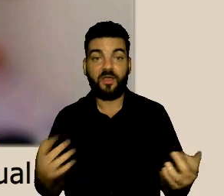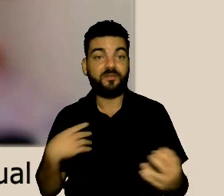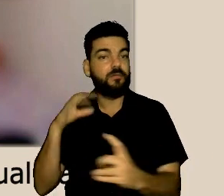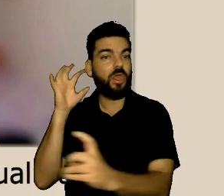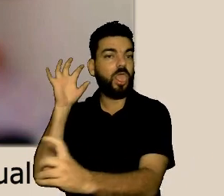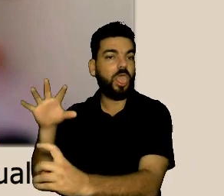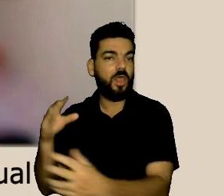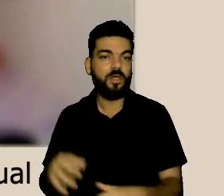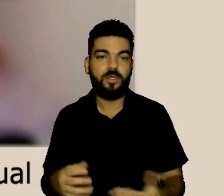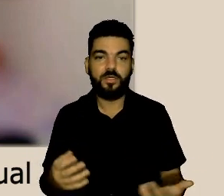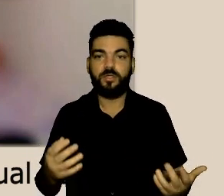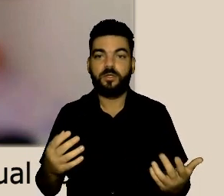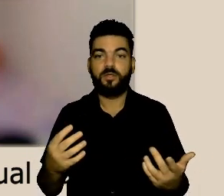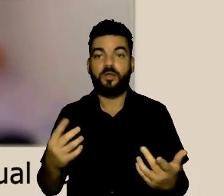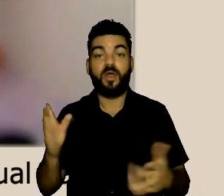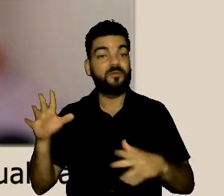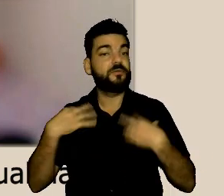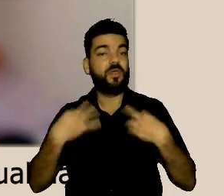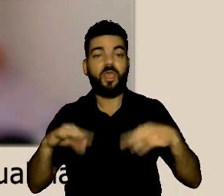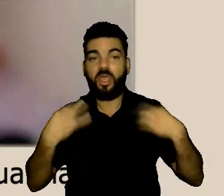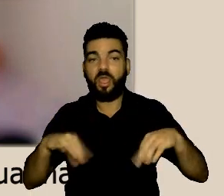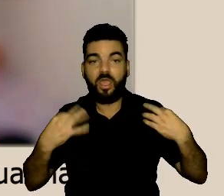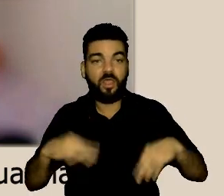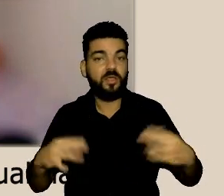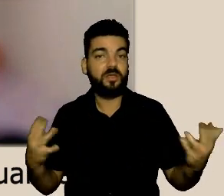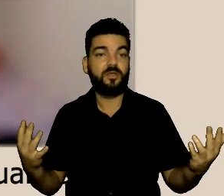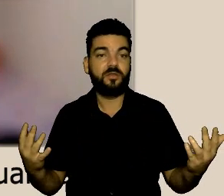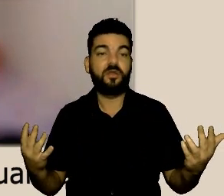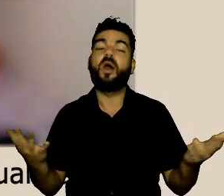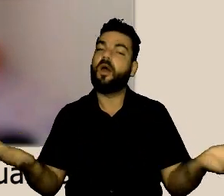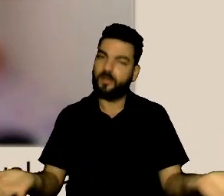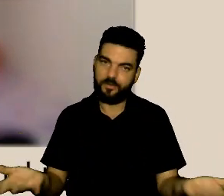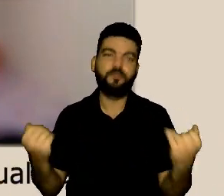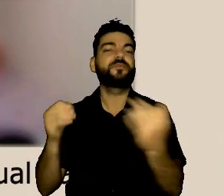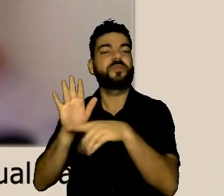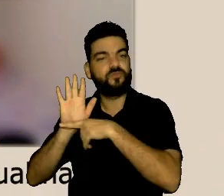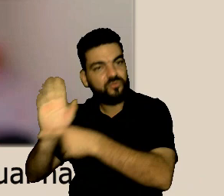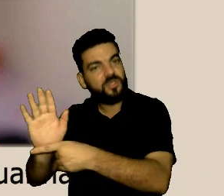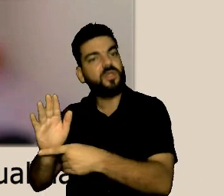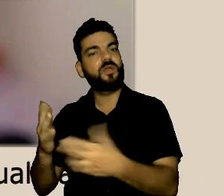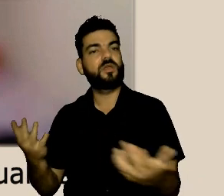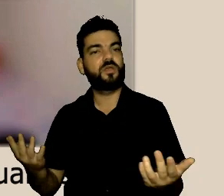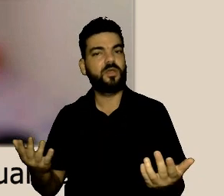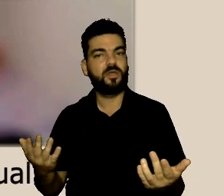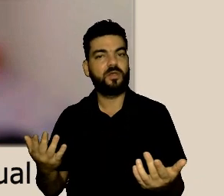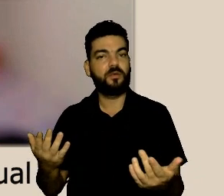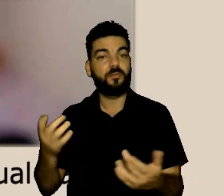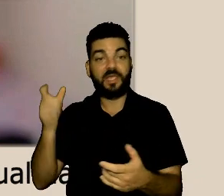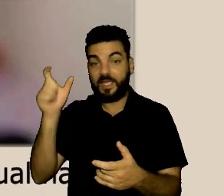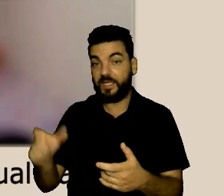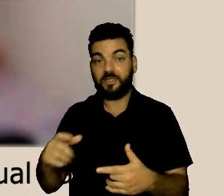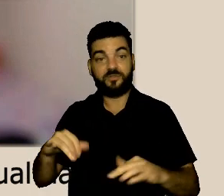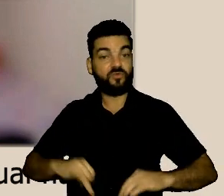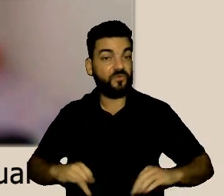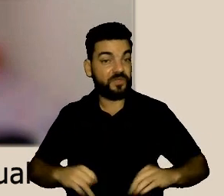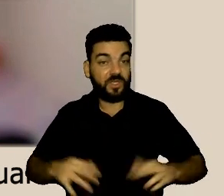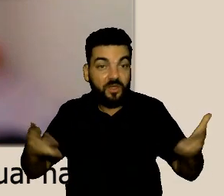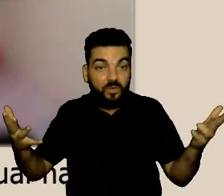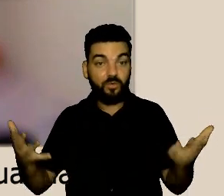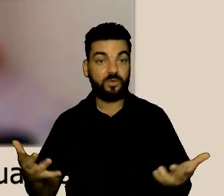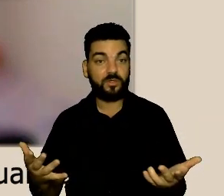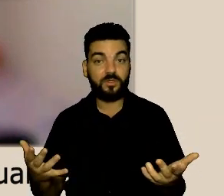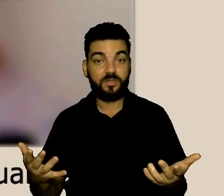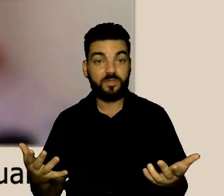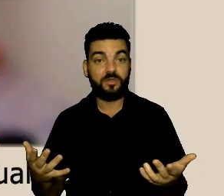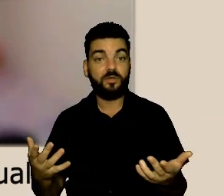sofrimento na verdade inenarrável está sentindo uma dor enorme uma dor excruciante e nós temos que trabalhar